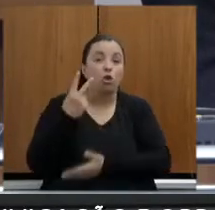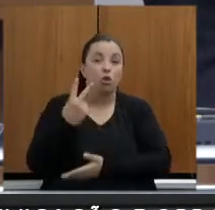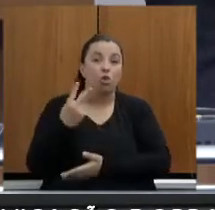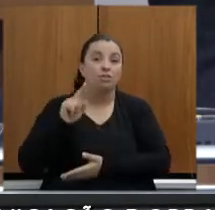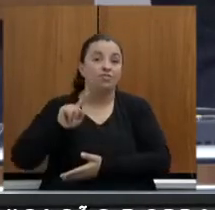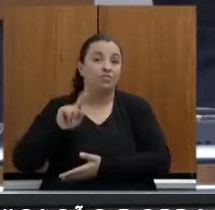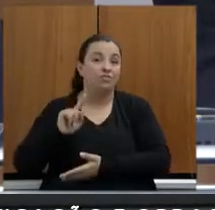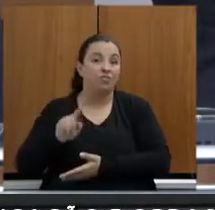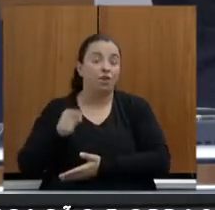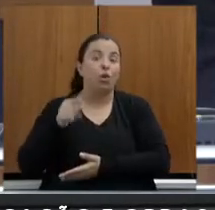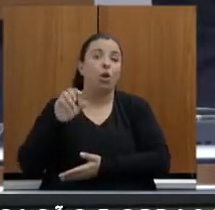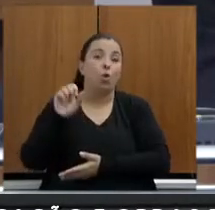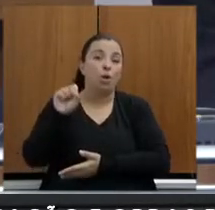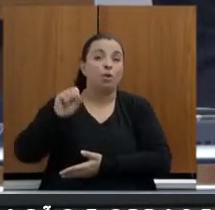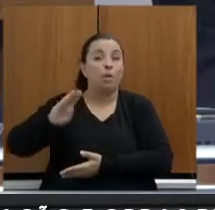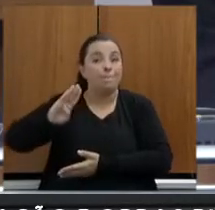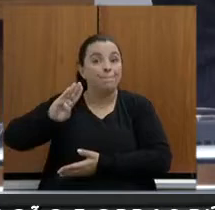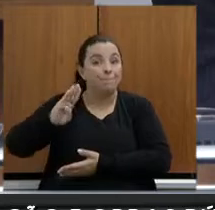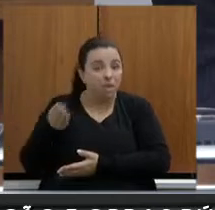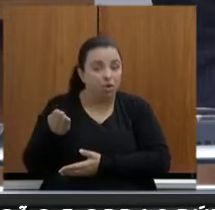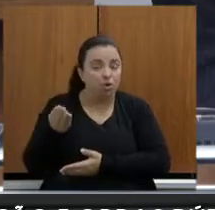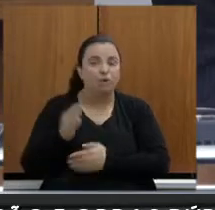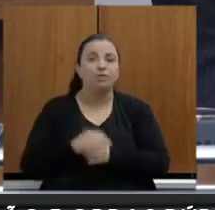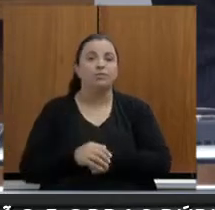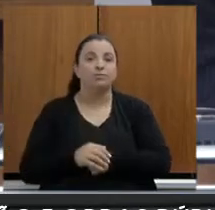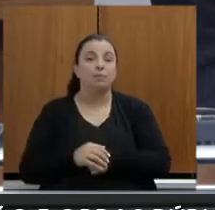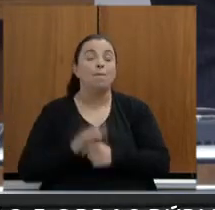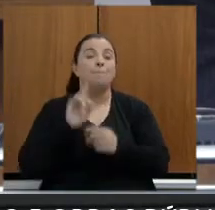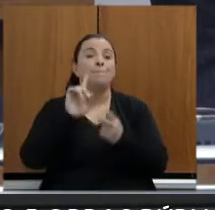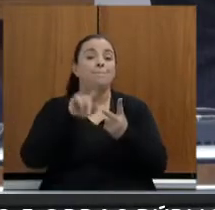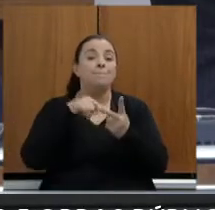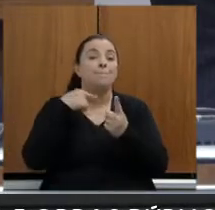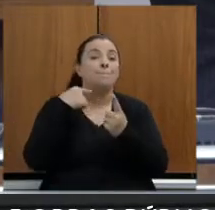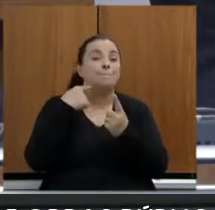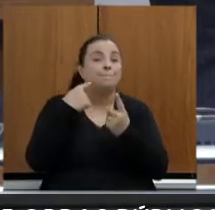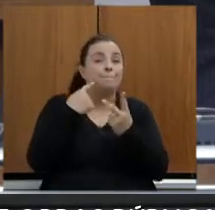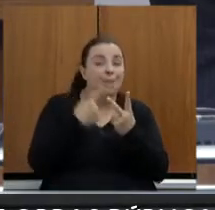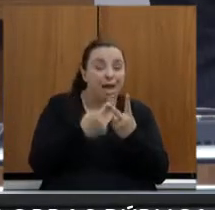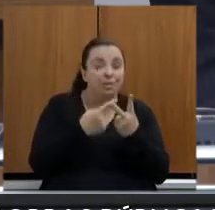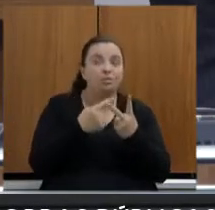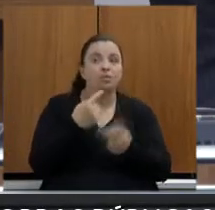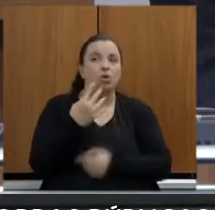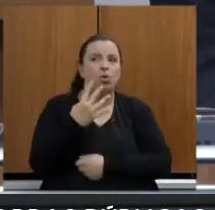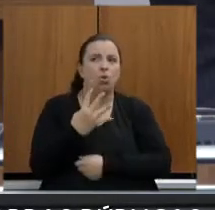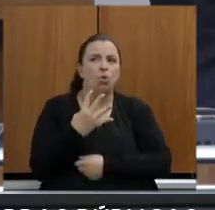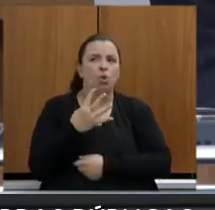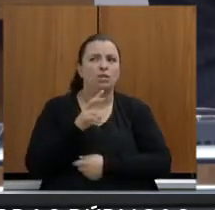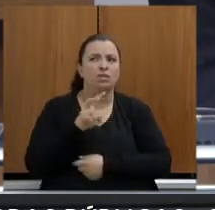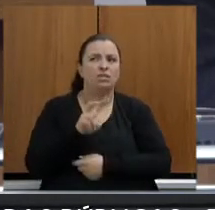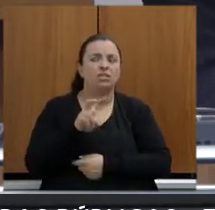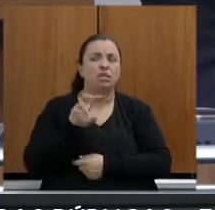Esses recursos são colocados em uma única